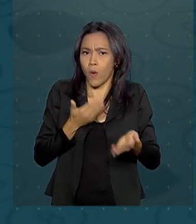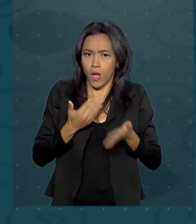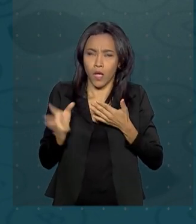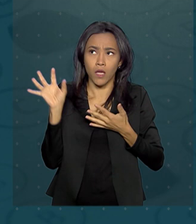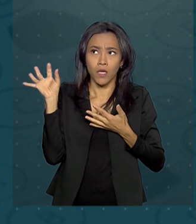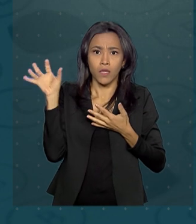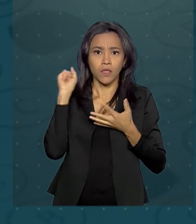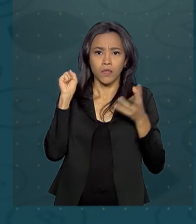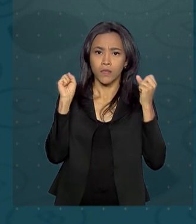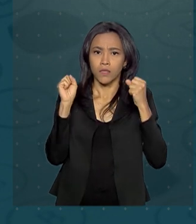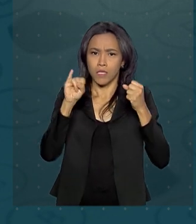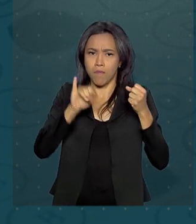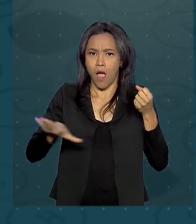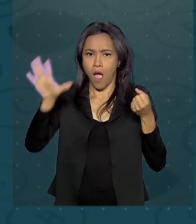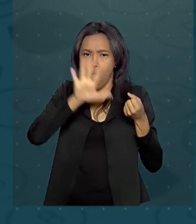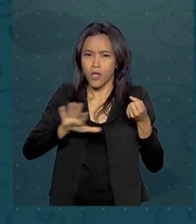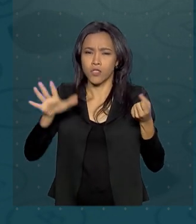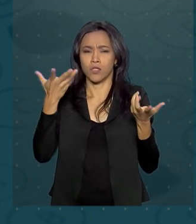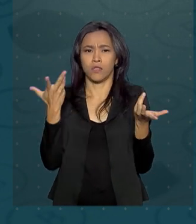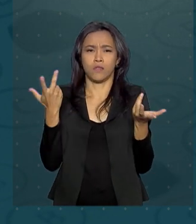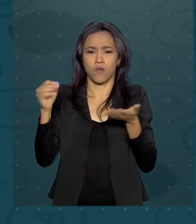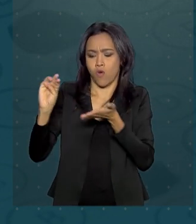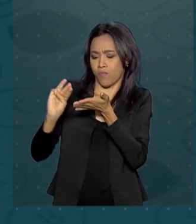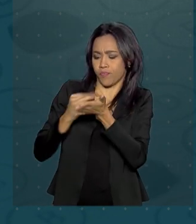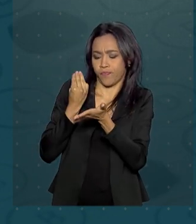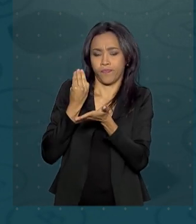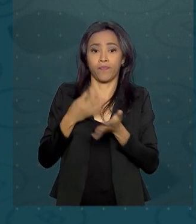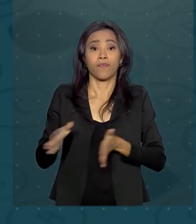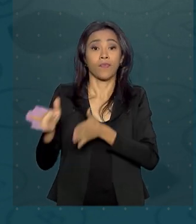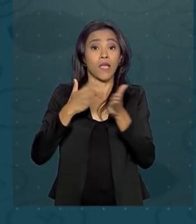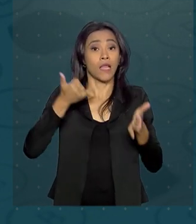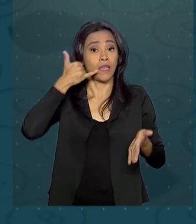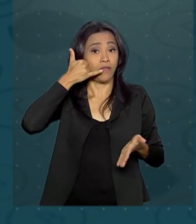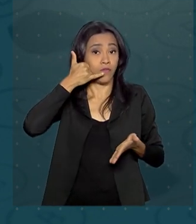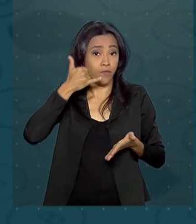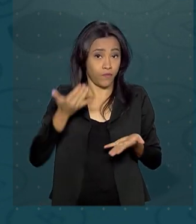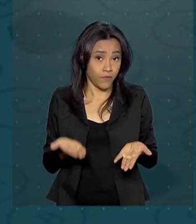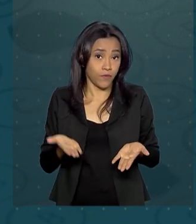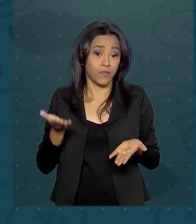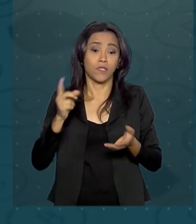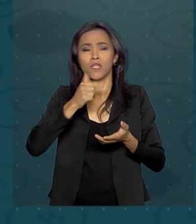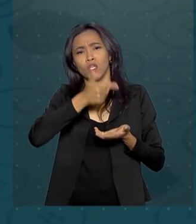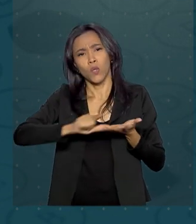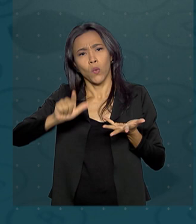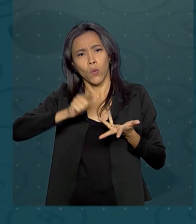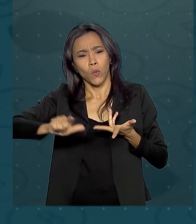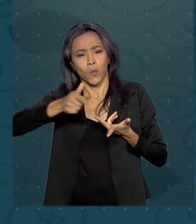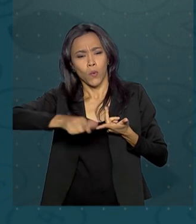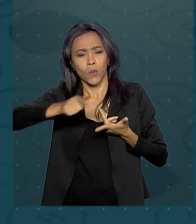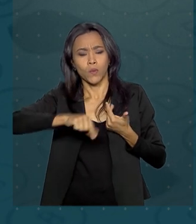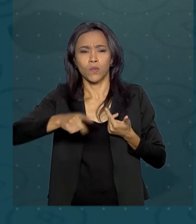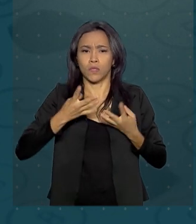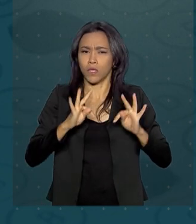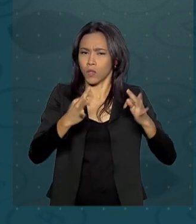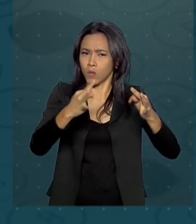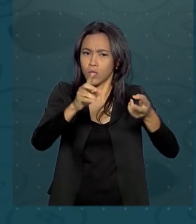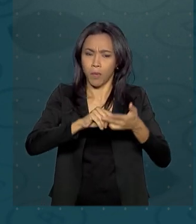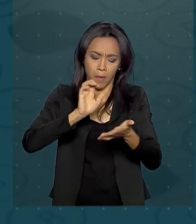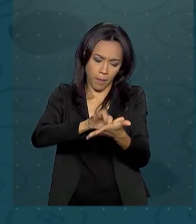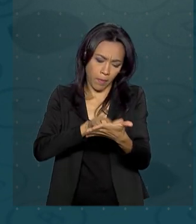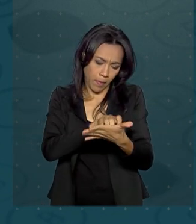receba imagens, vídeos ou mensagens, telefones celulares e outros equipamentos eletrônicos, como